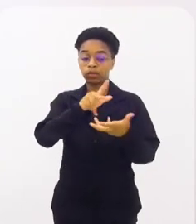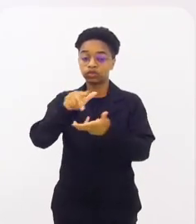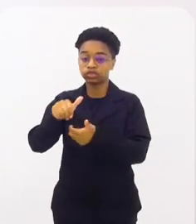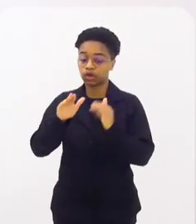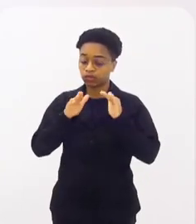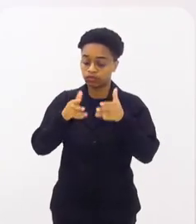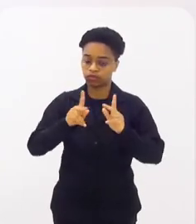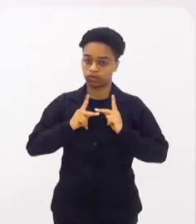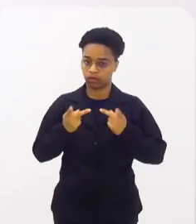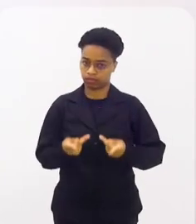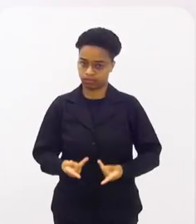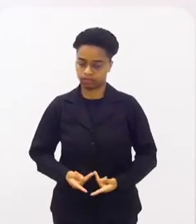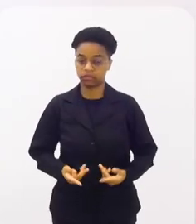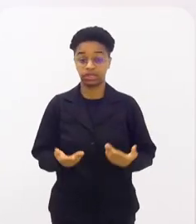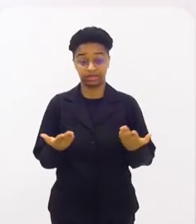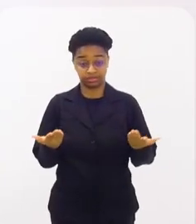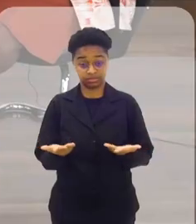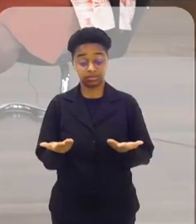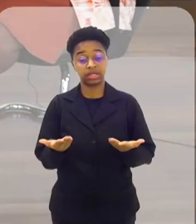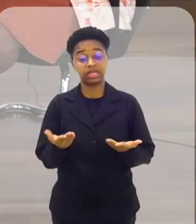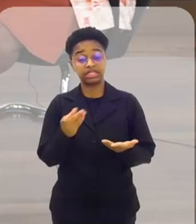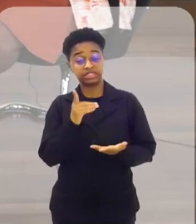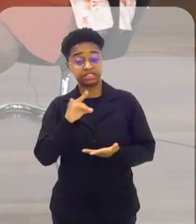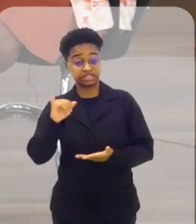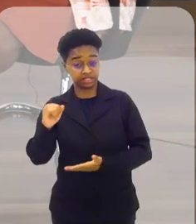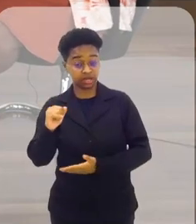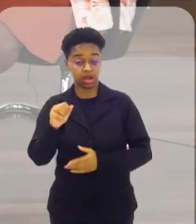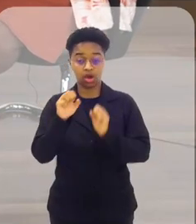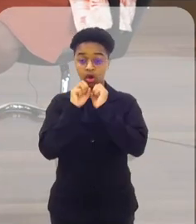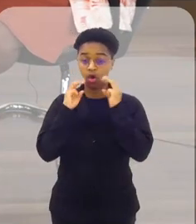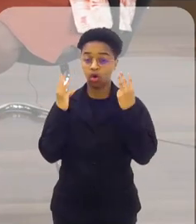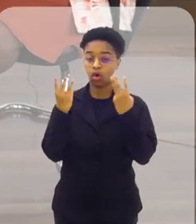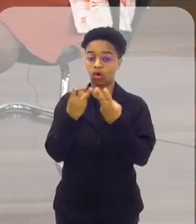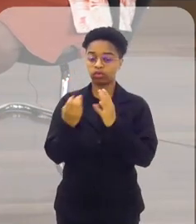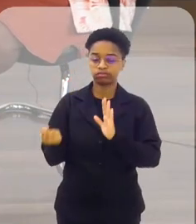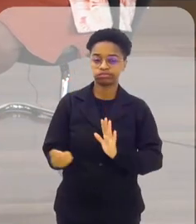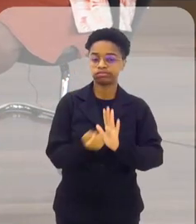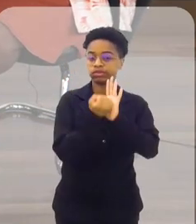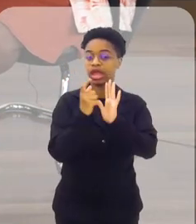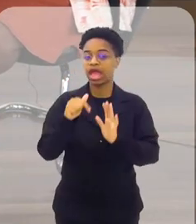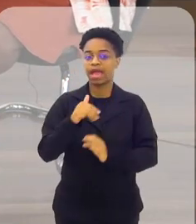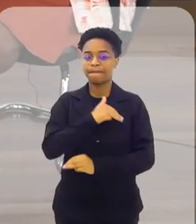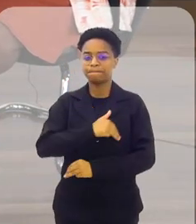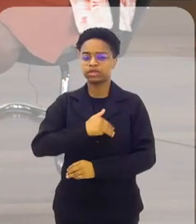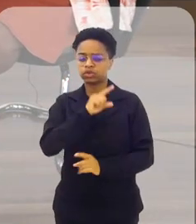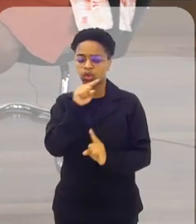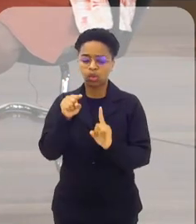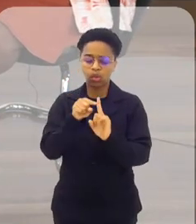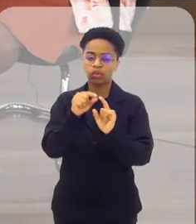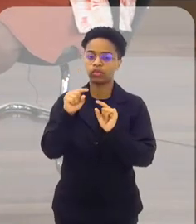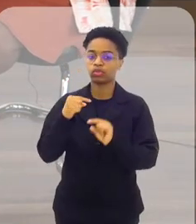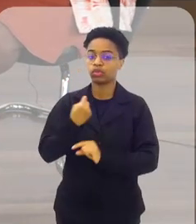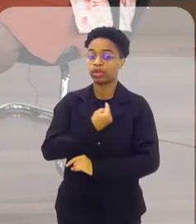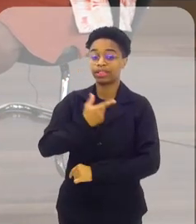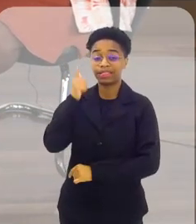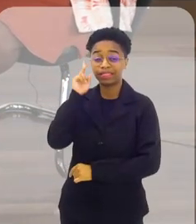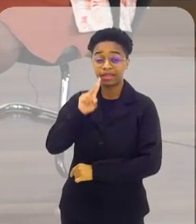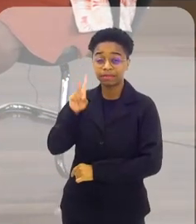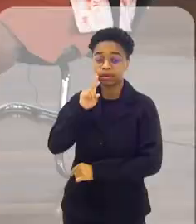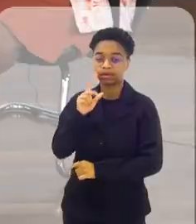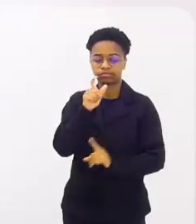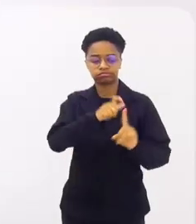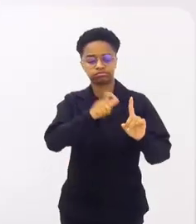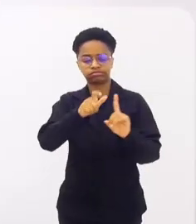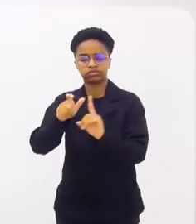Humanitário. Nesse dia, a ONU estabeleceu como uma missão lembrarmos de todos aqueles que